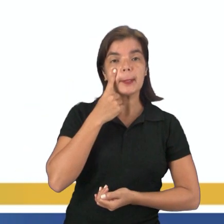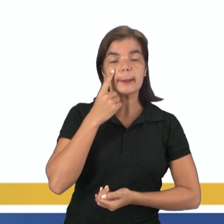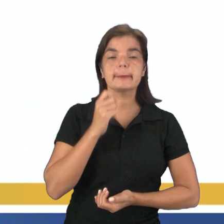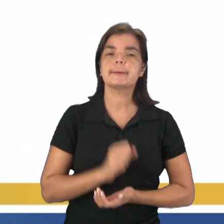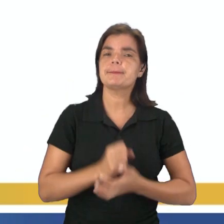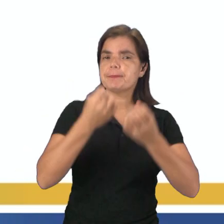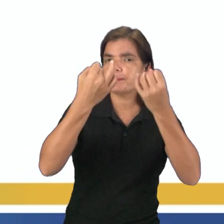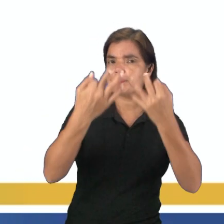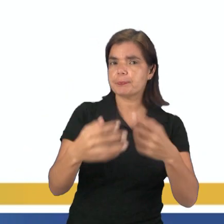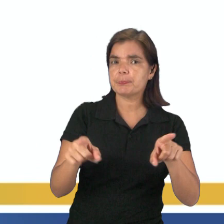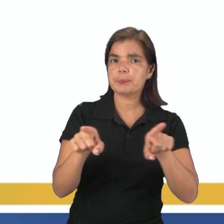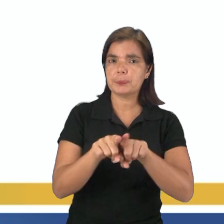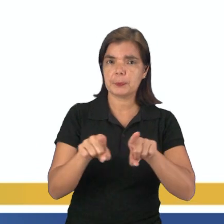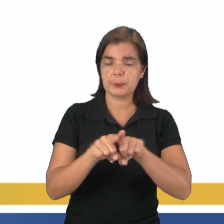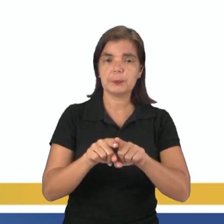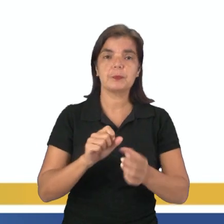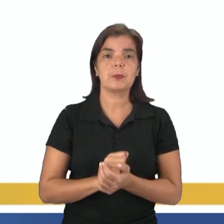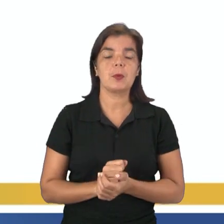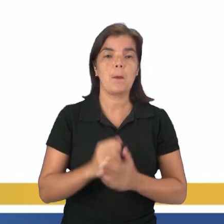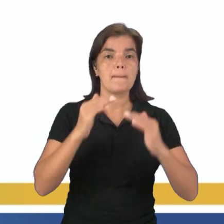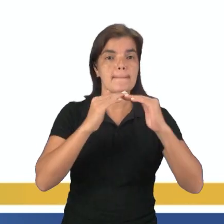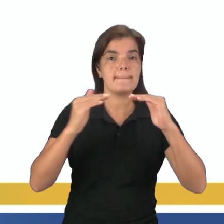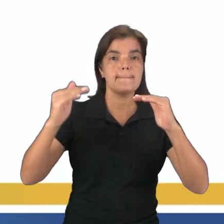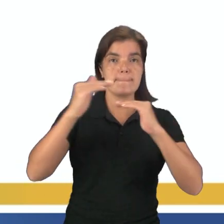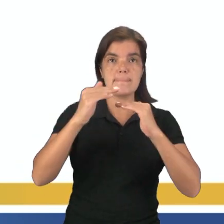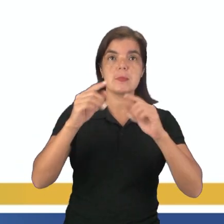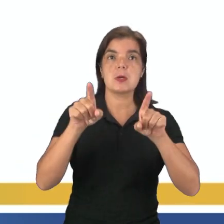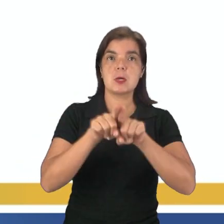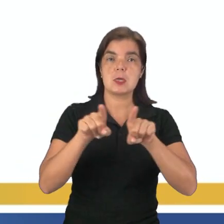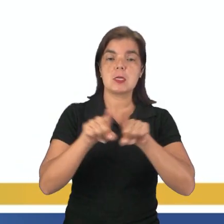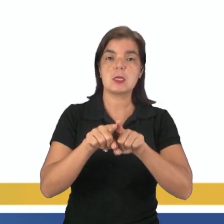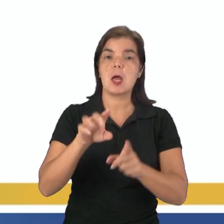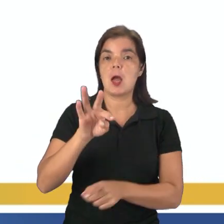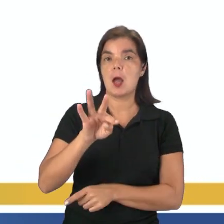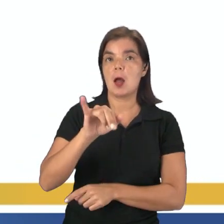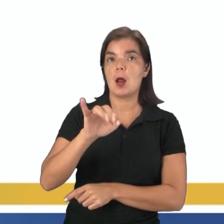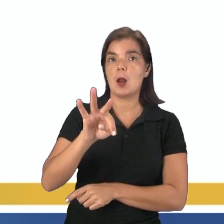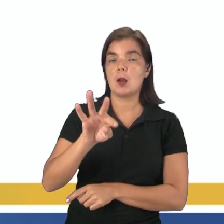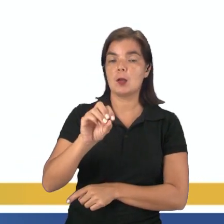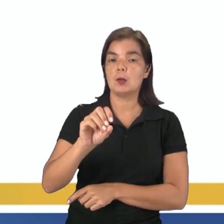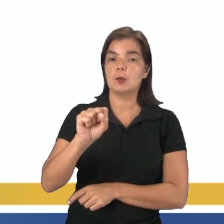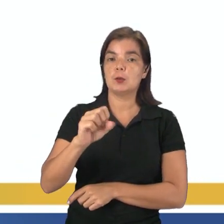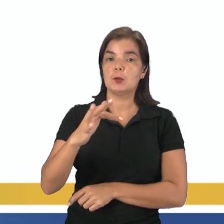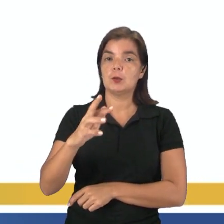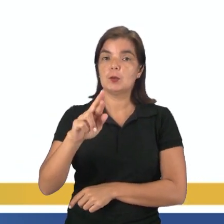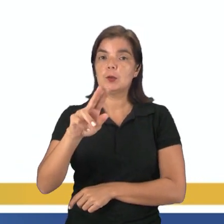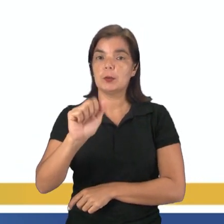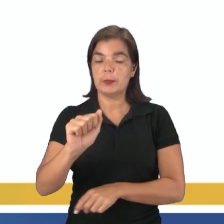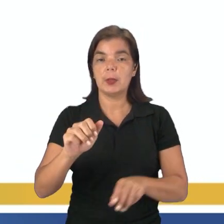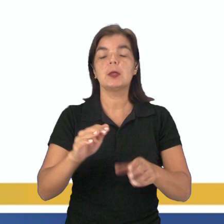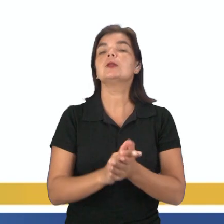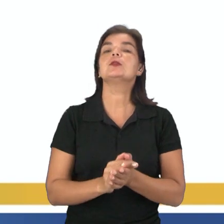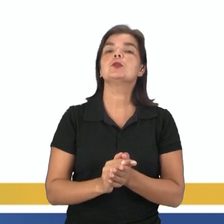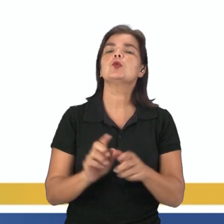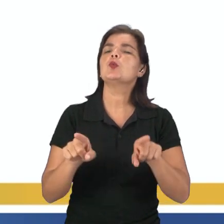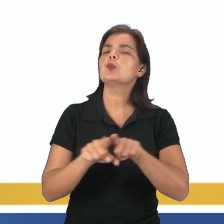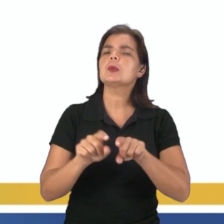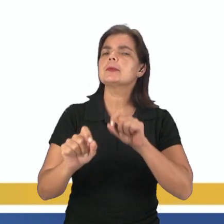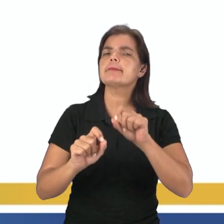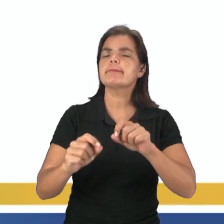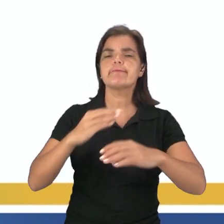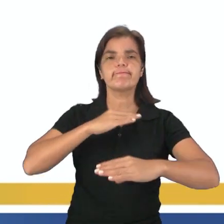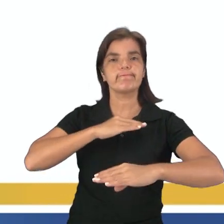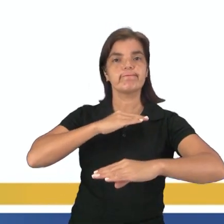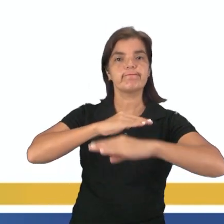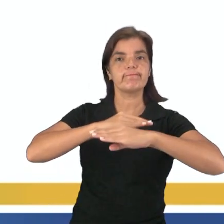quando a gente fala da parte mais superficial da litosfera, nós vamos ter aí, como eu já falei para vocês, a crosta terrestre, que vai